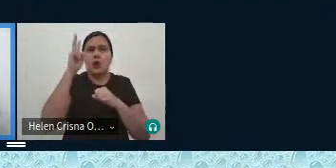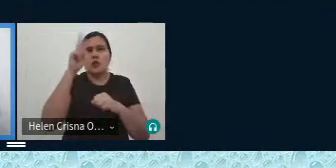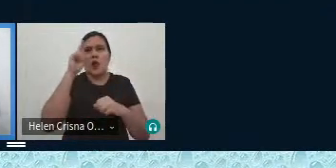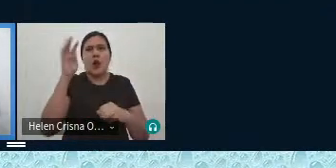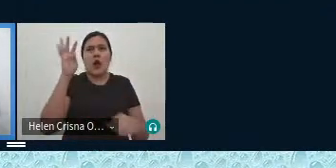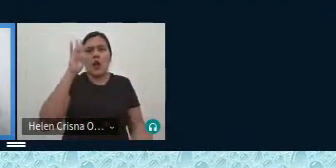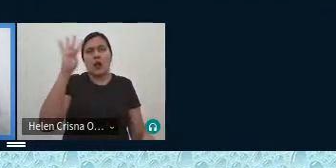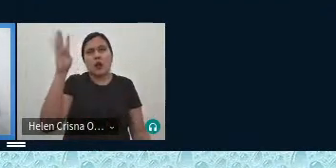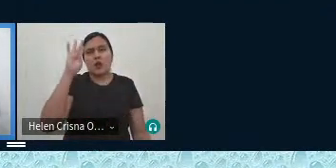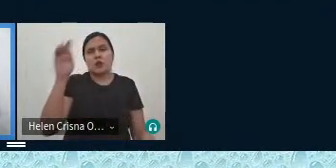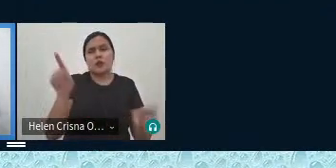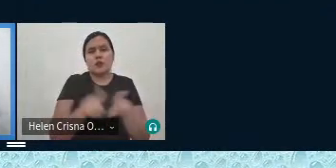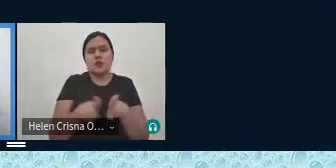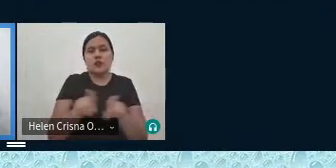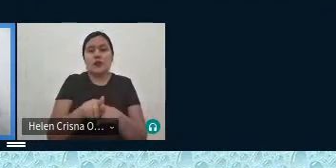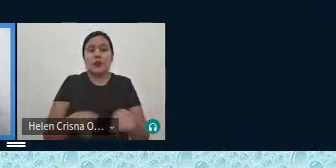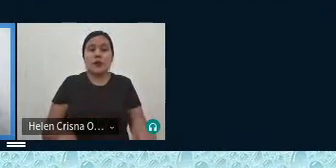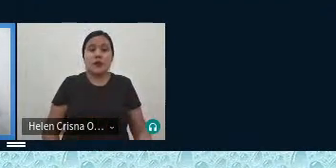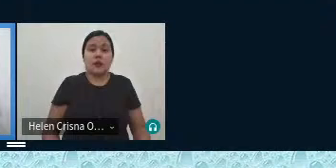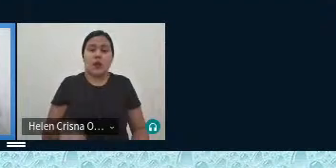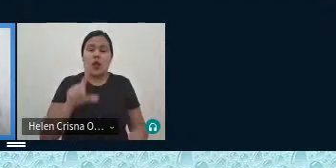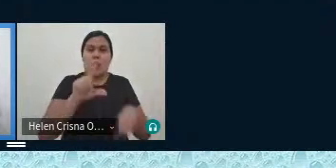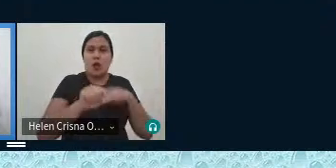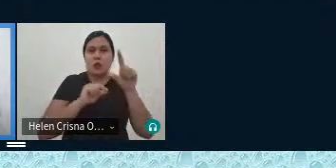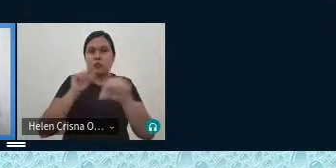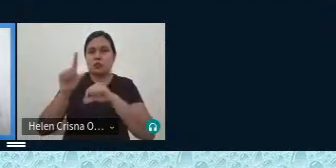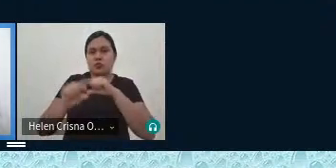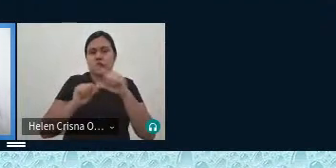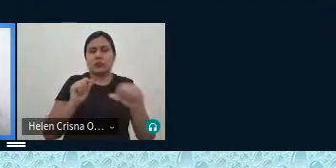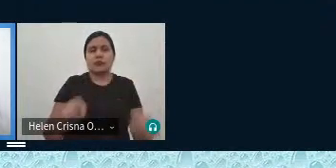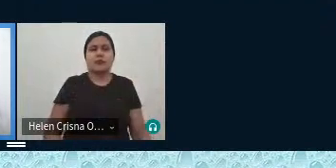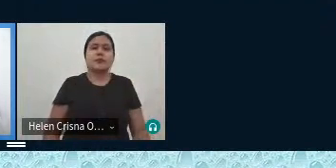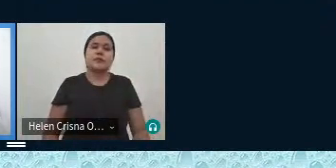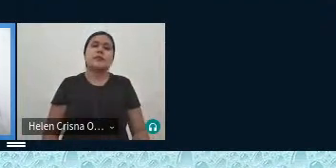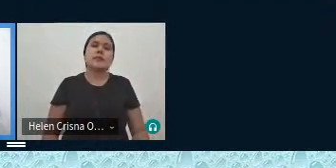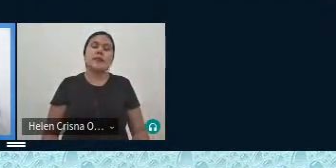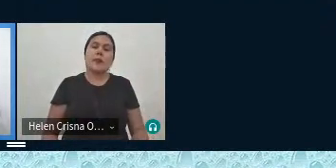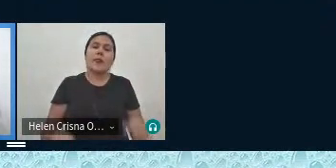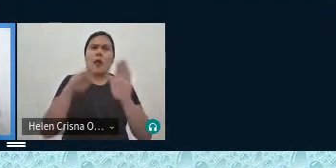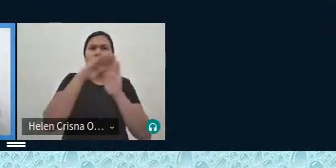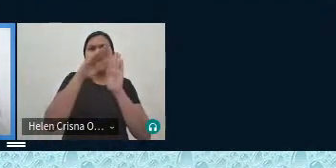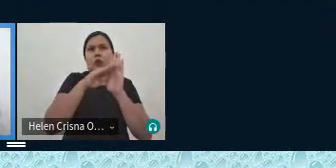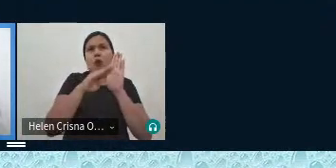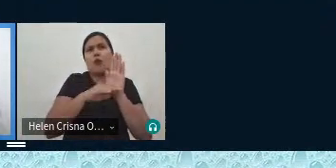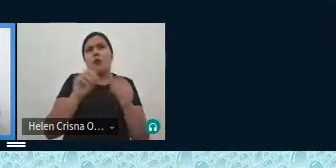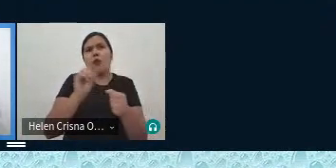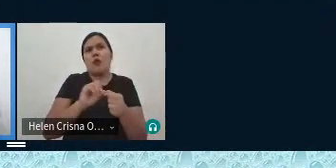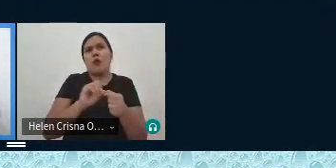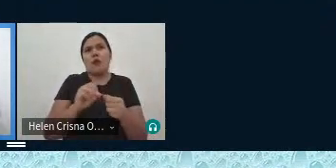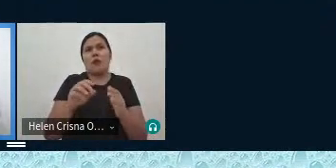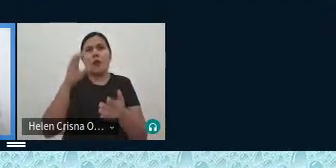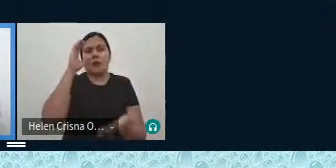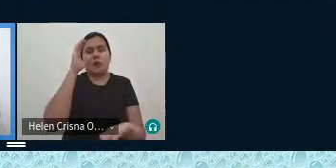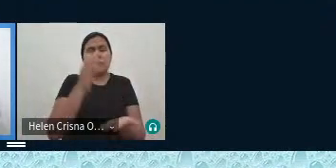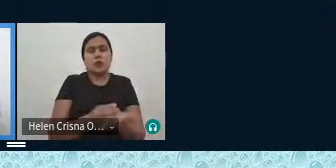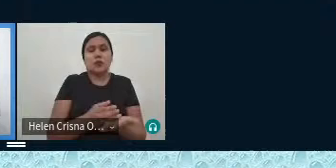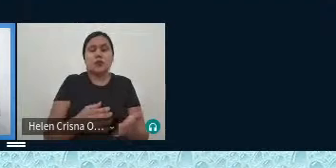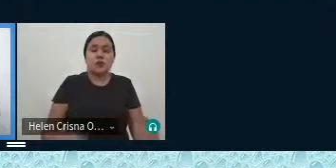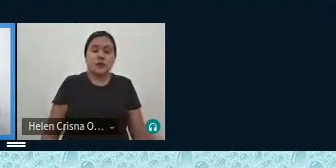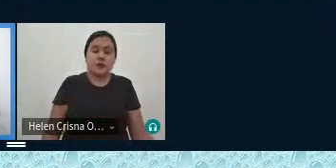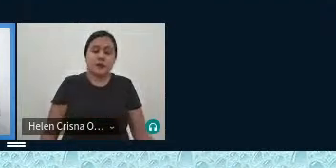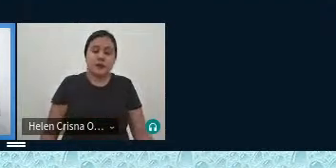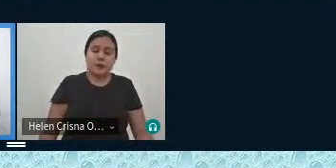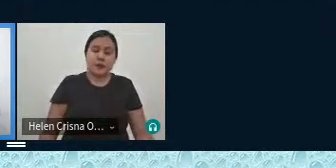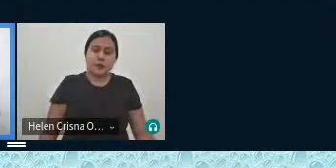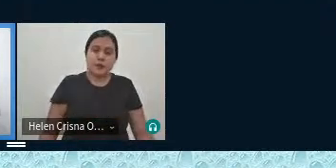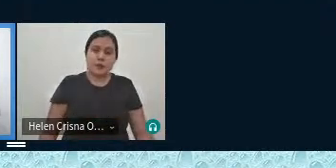eles fazem parte dessa seleção desse desse repertório que foi feito para a tese não